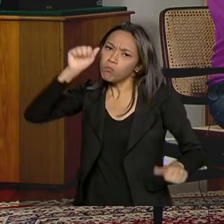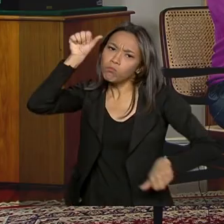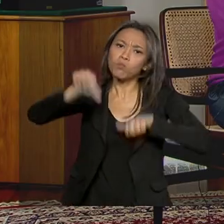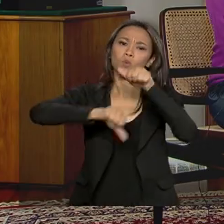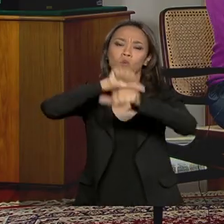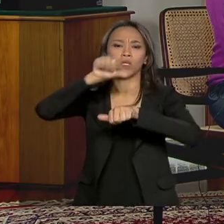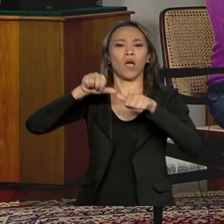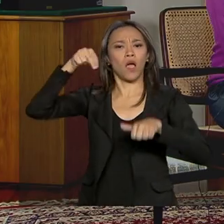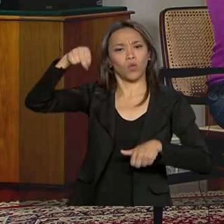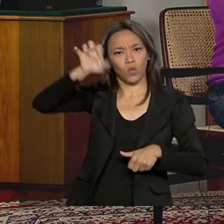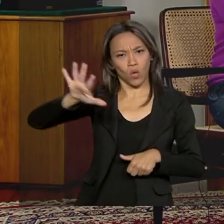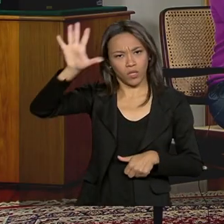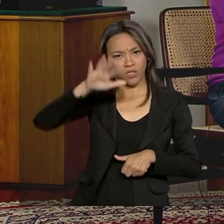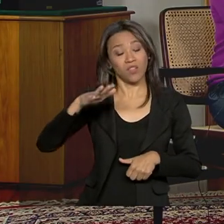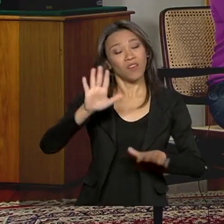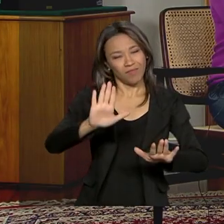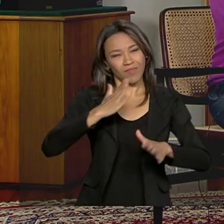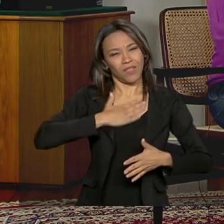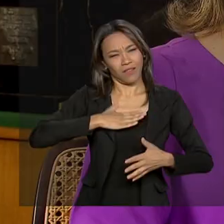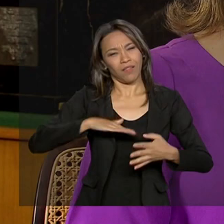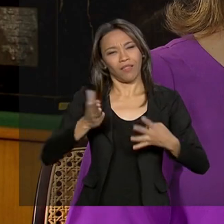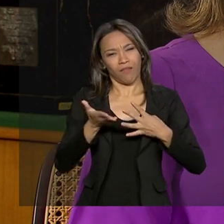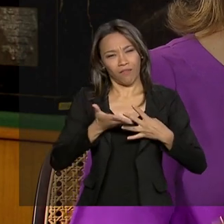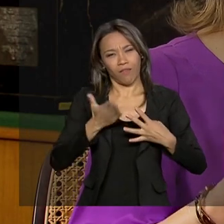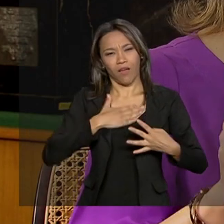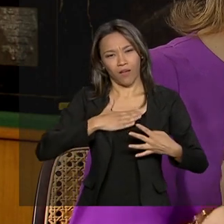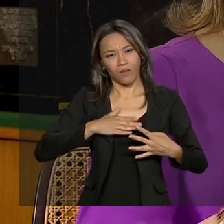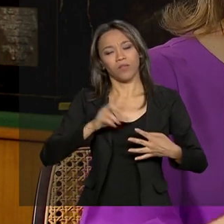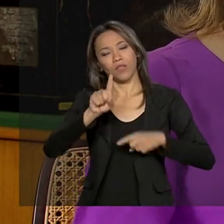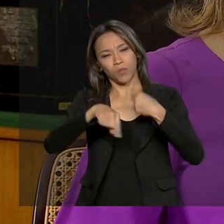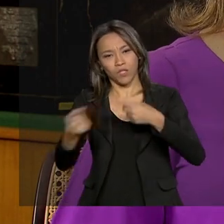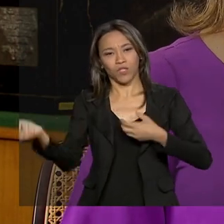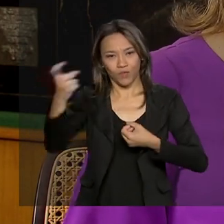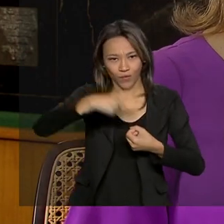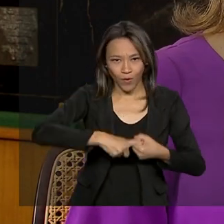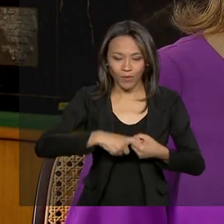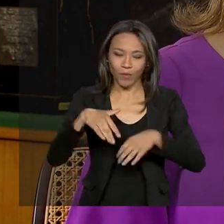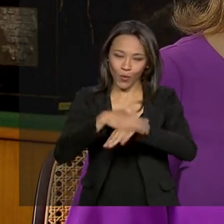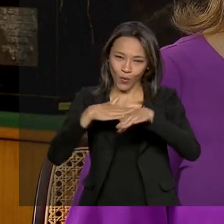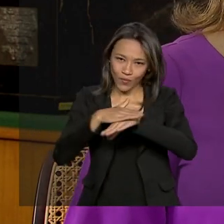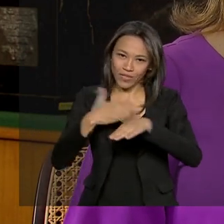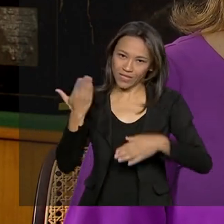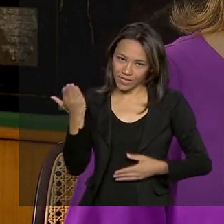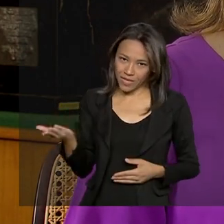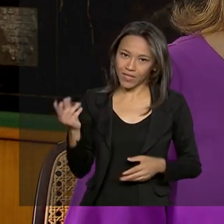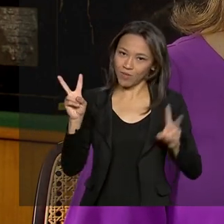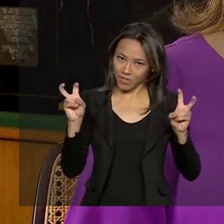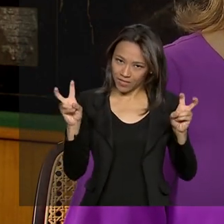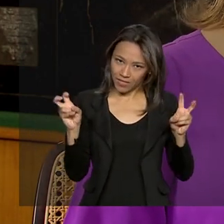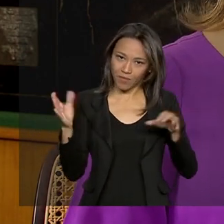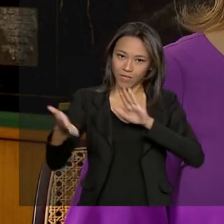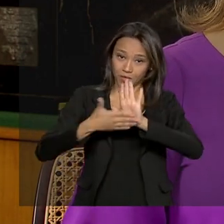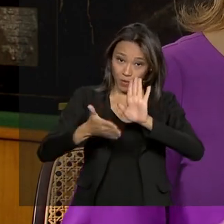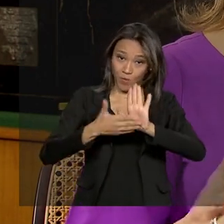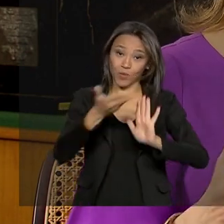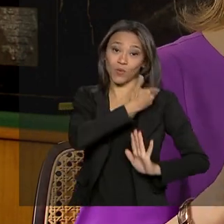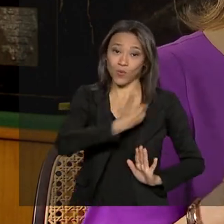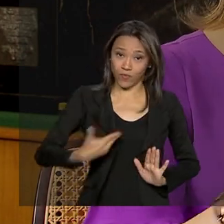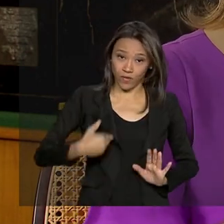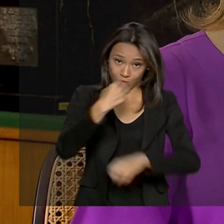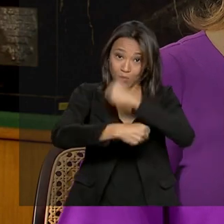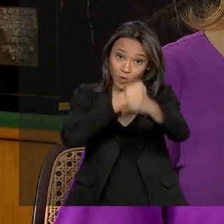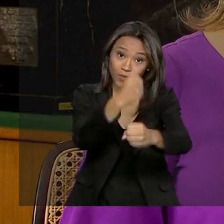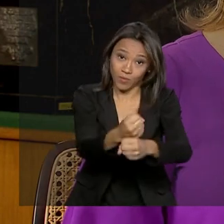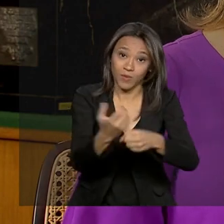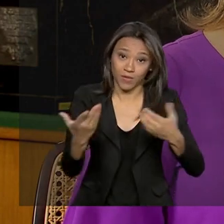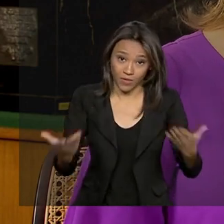Nordeste. A gente precisa fazer um intervalo e a gente volta exatamente nesse ponto para conversar com o general Heleno sobre essas propostas do governo para o ano que vem,